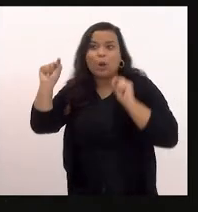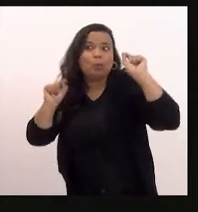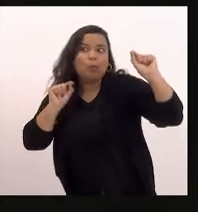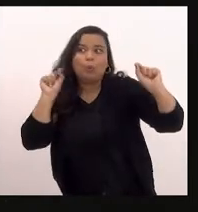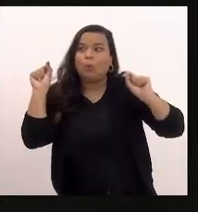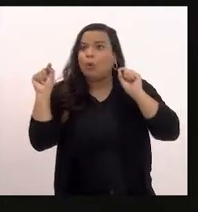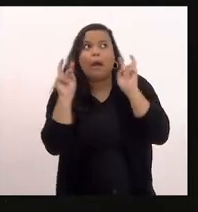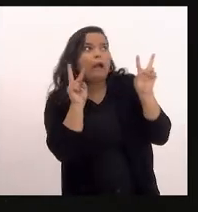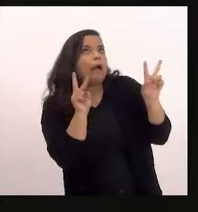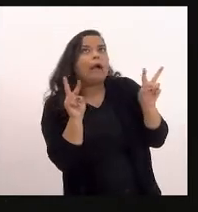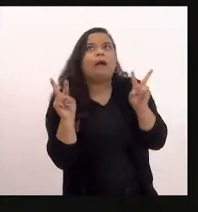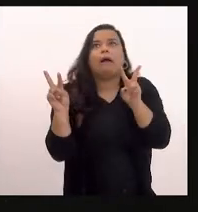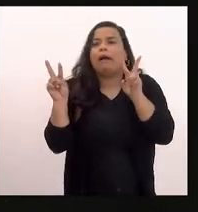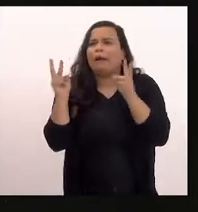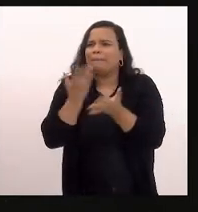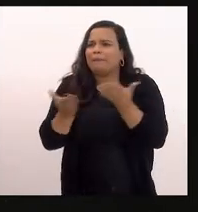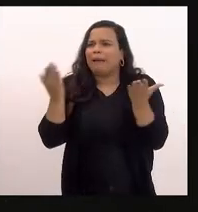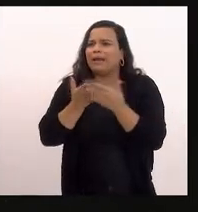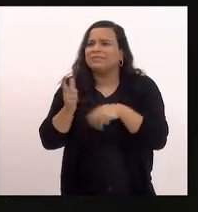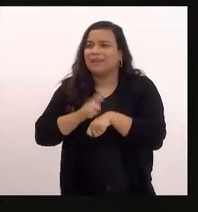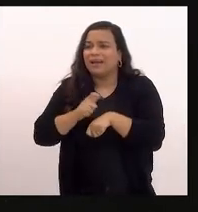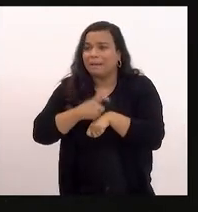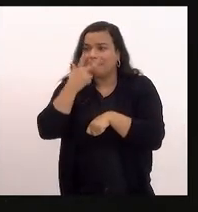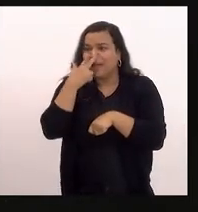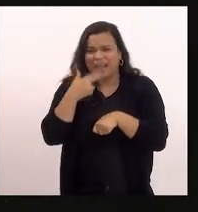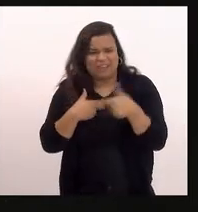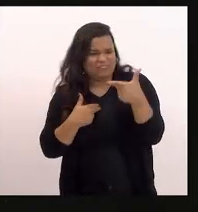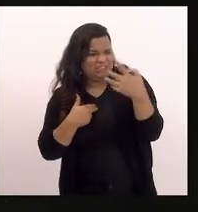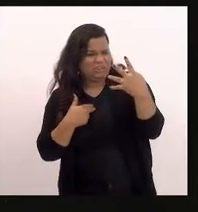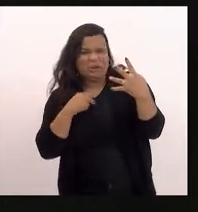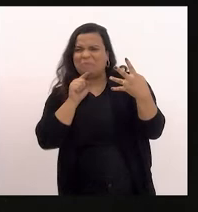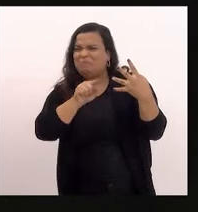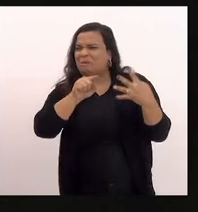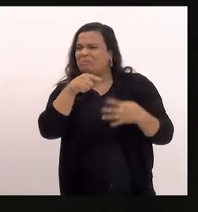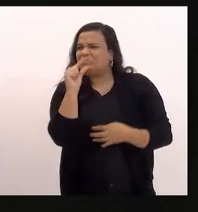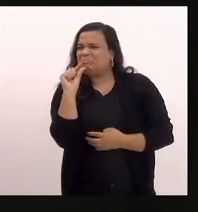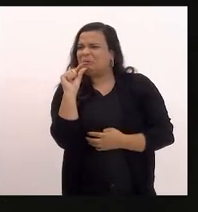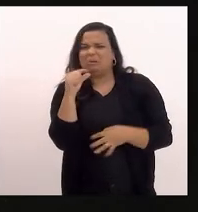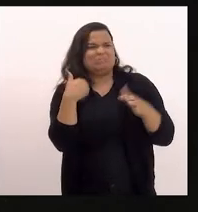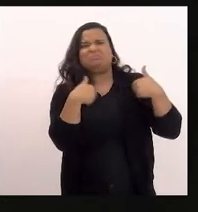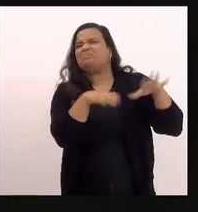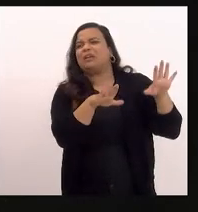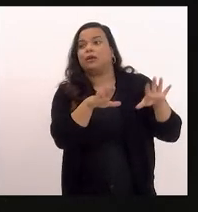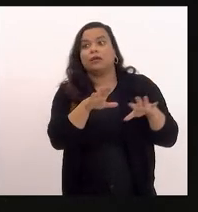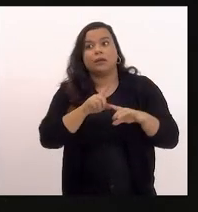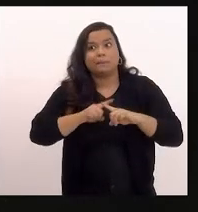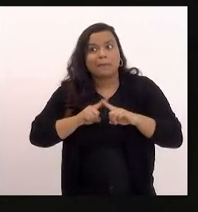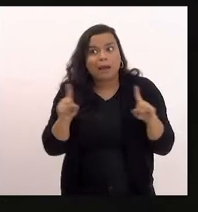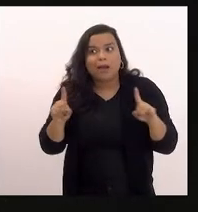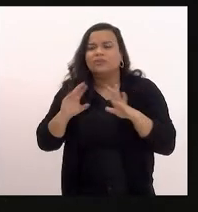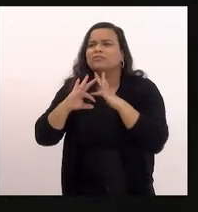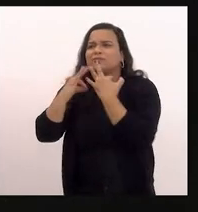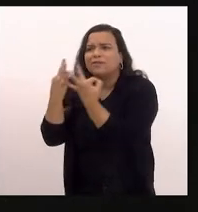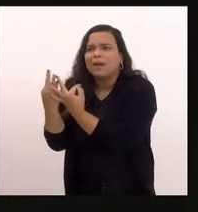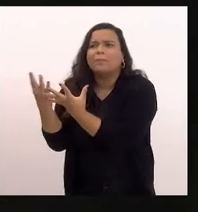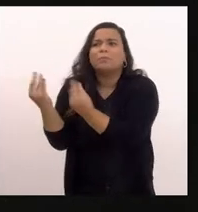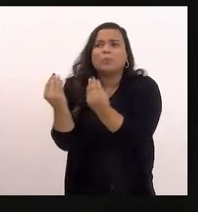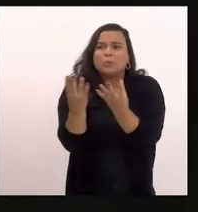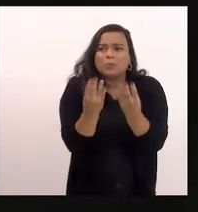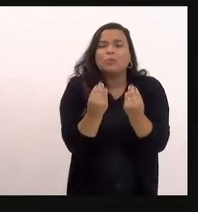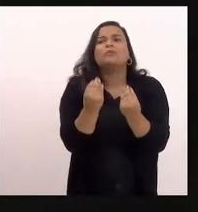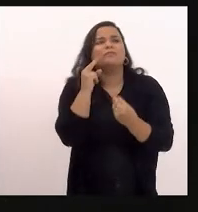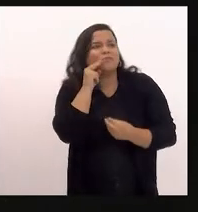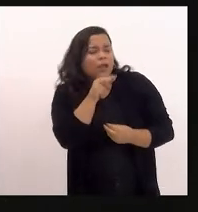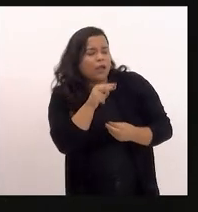representa pode ser pouco esse valor mas isso reflete para muitas famílias um